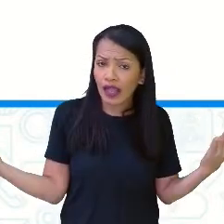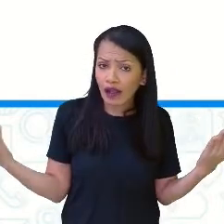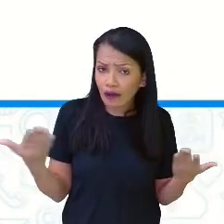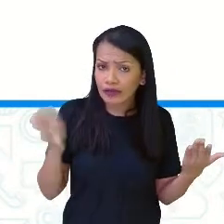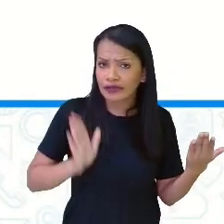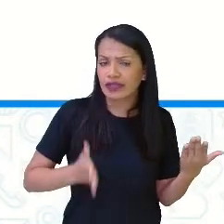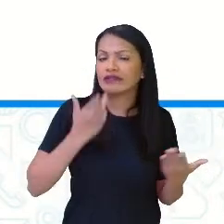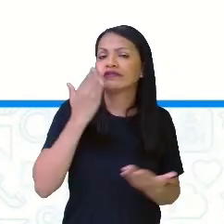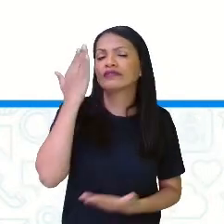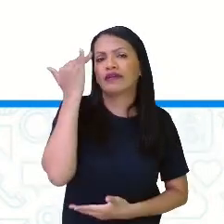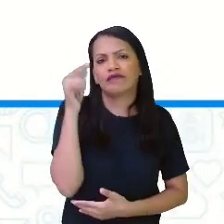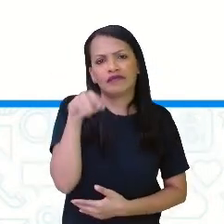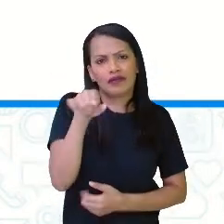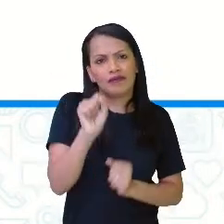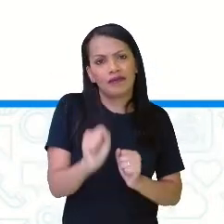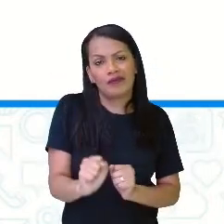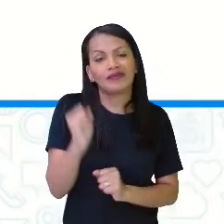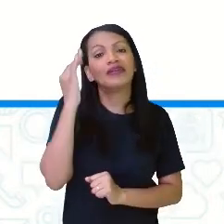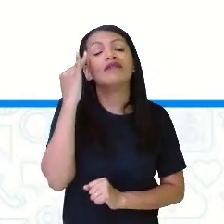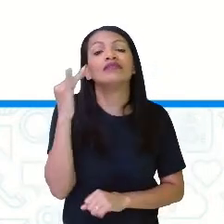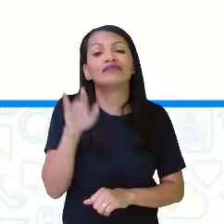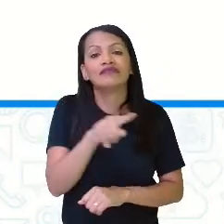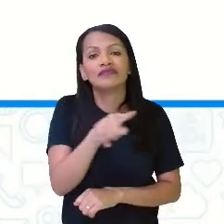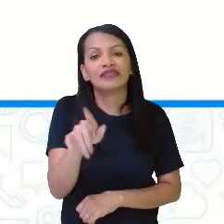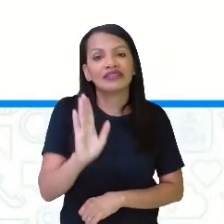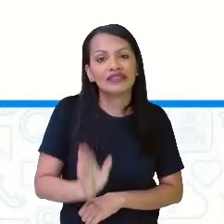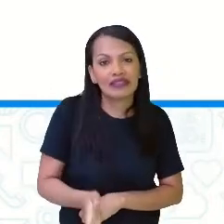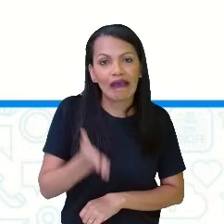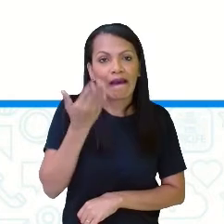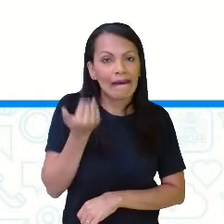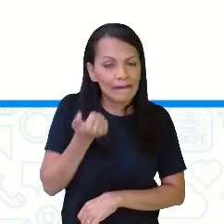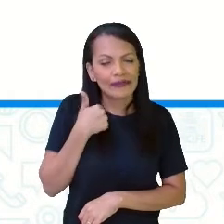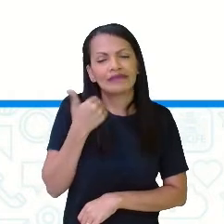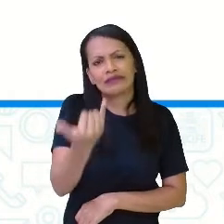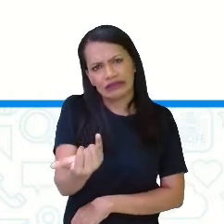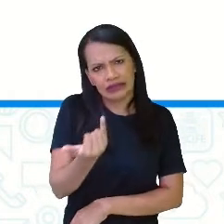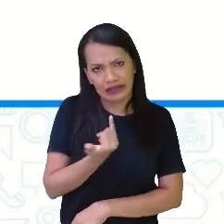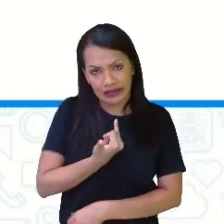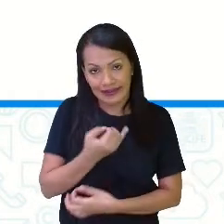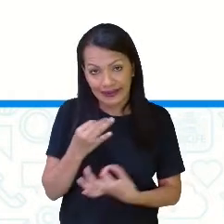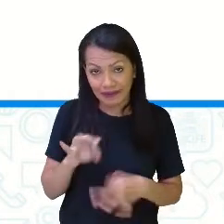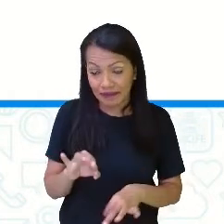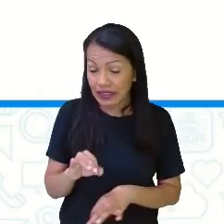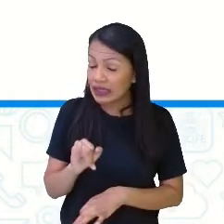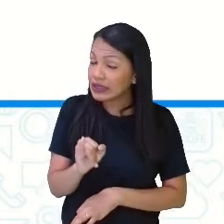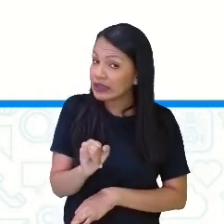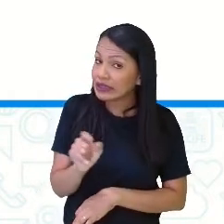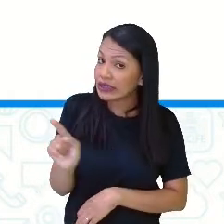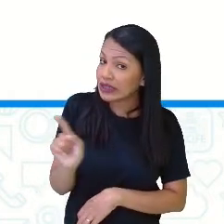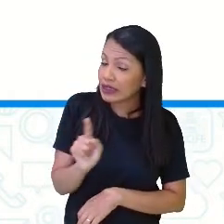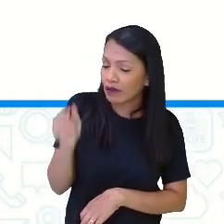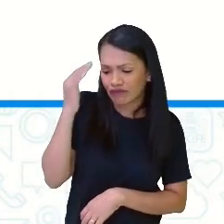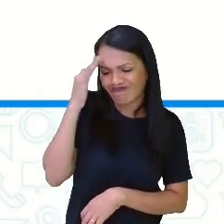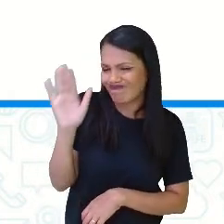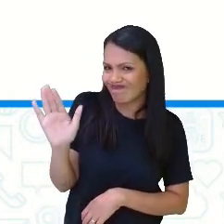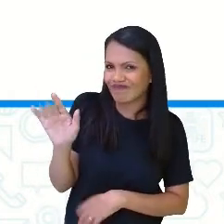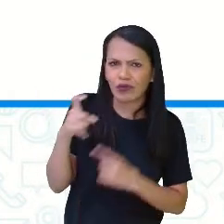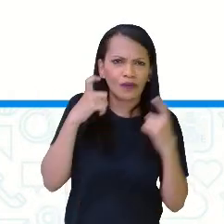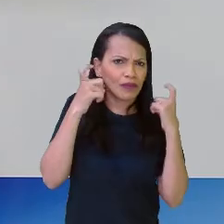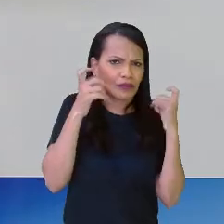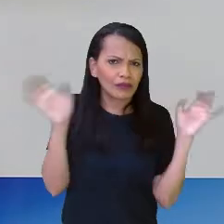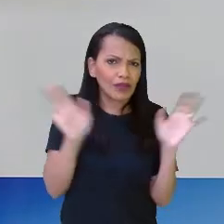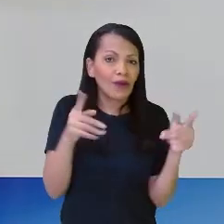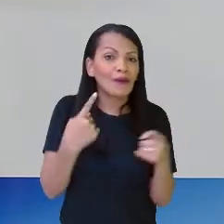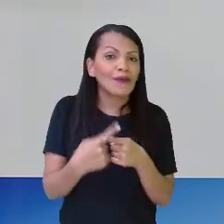Porque você pode saber, então se você sabe, já vai me dizendo, tá bom? Mas se não sabe, não se preocupa, porque você vai